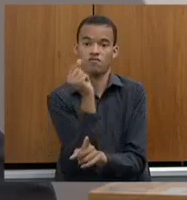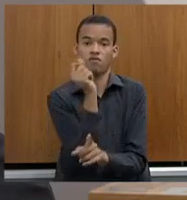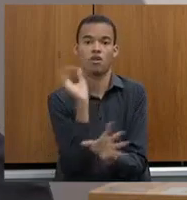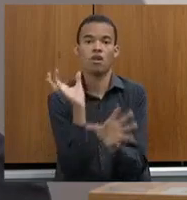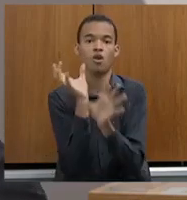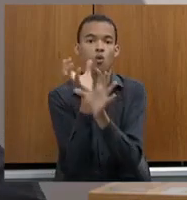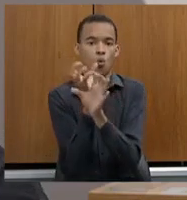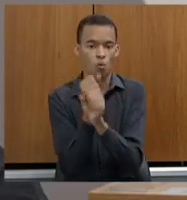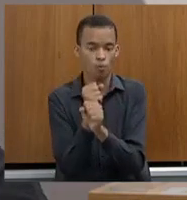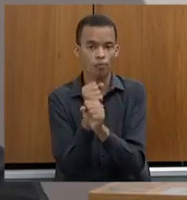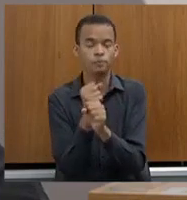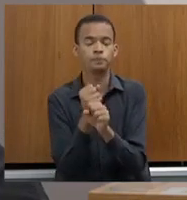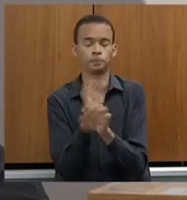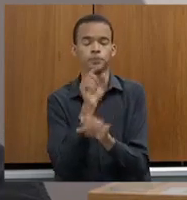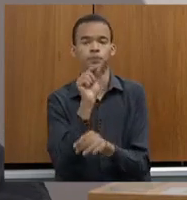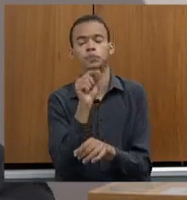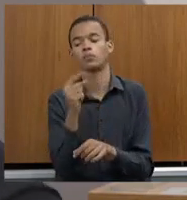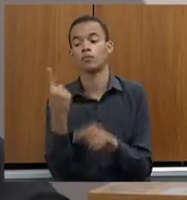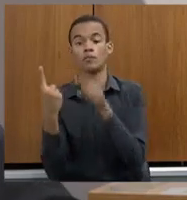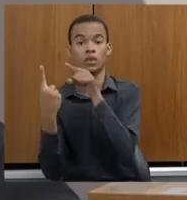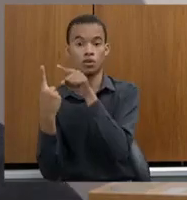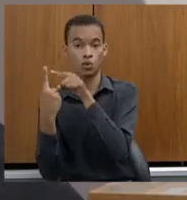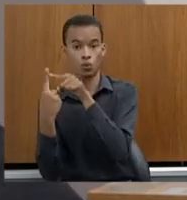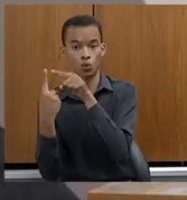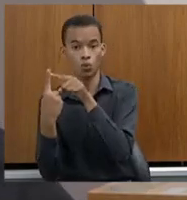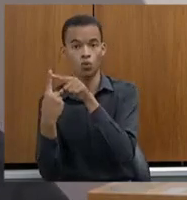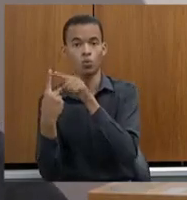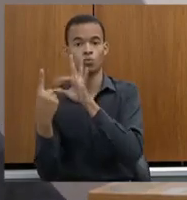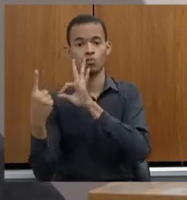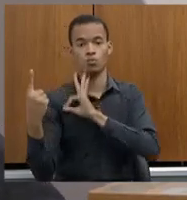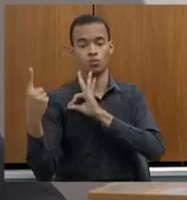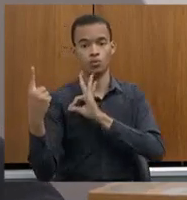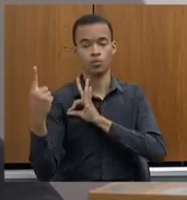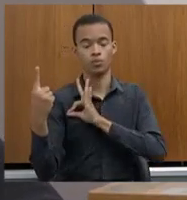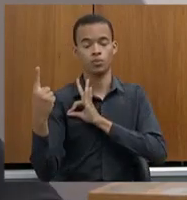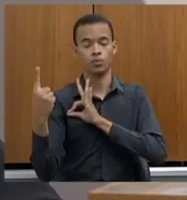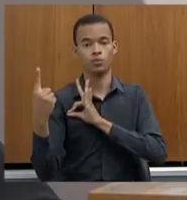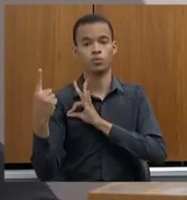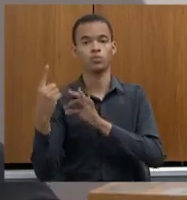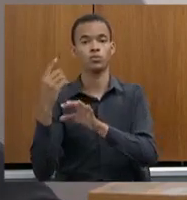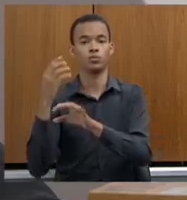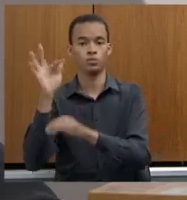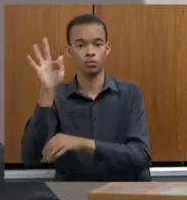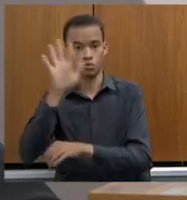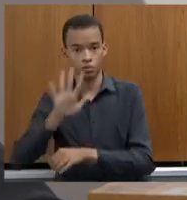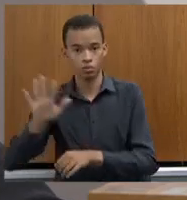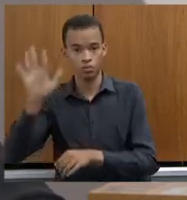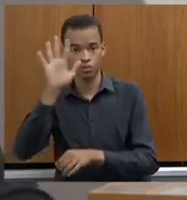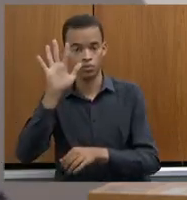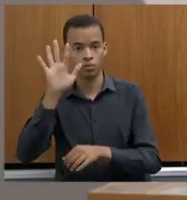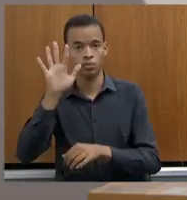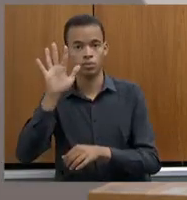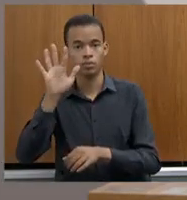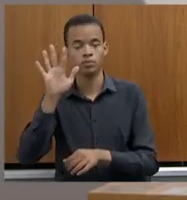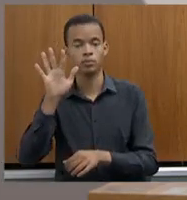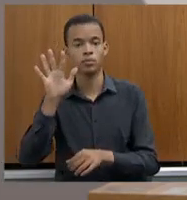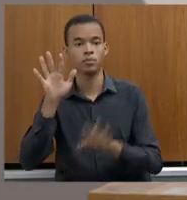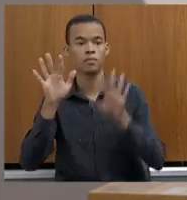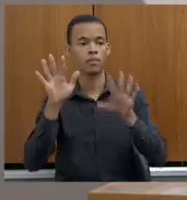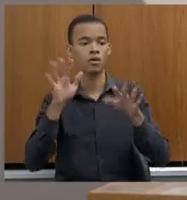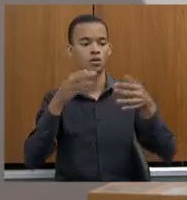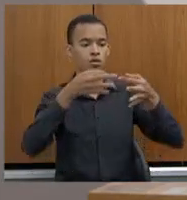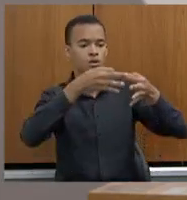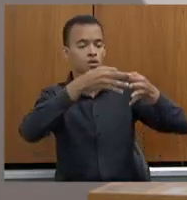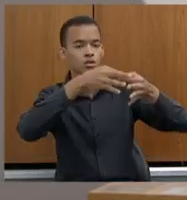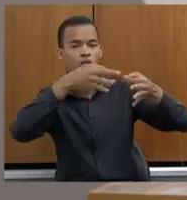um policial rodoviário federal para cada 400 quilômetros de rodovia em Minas Gerais. Eu fico brigando com o